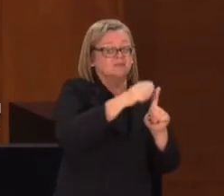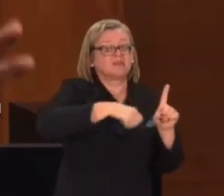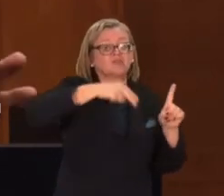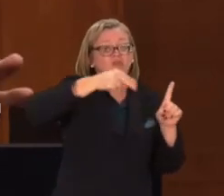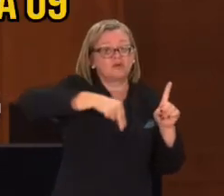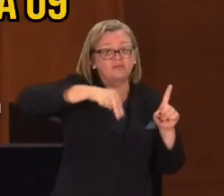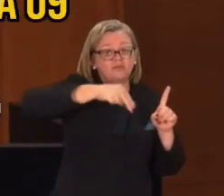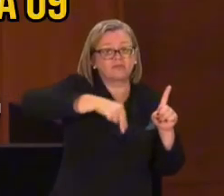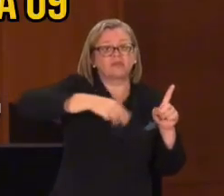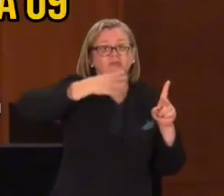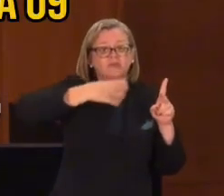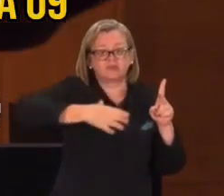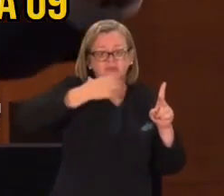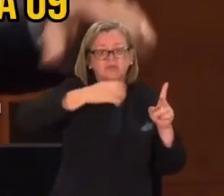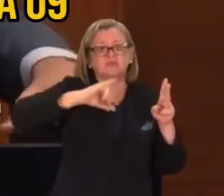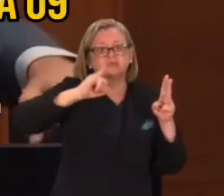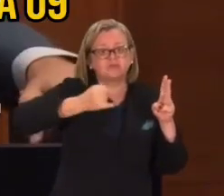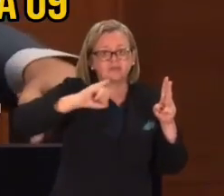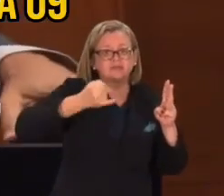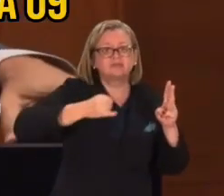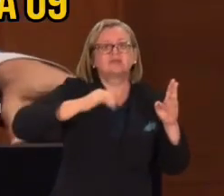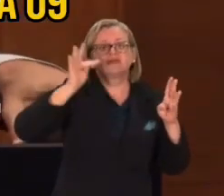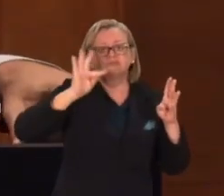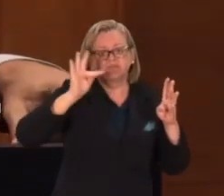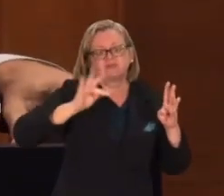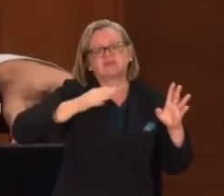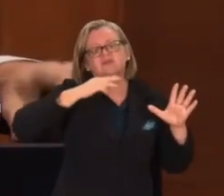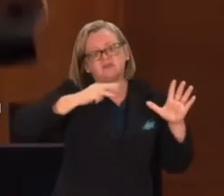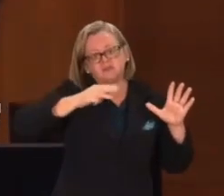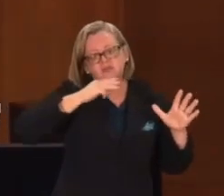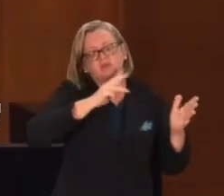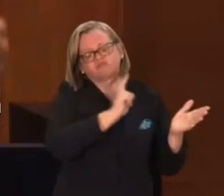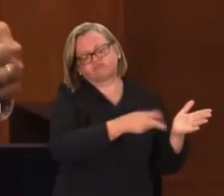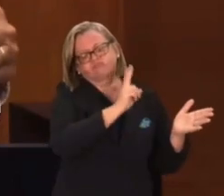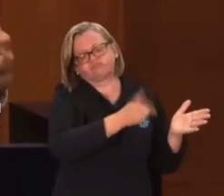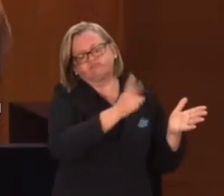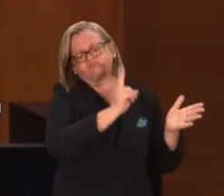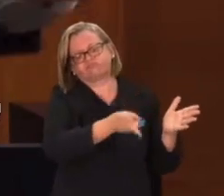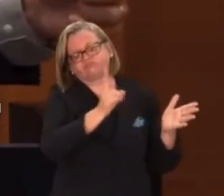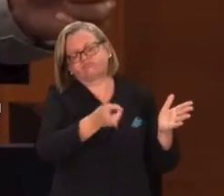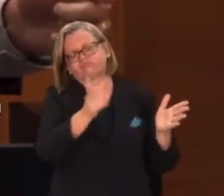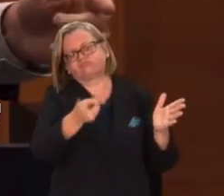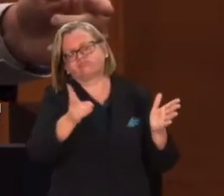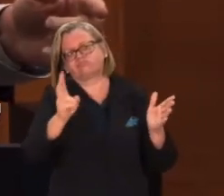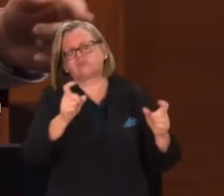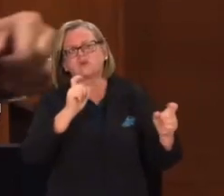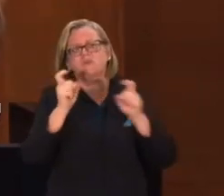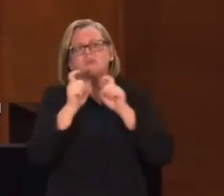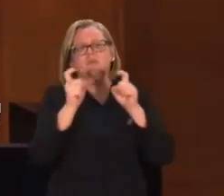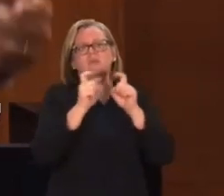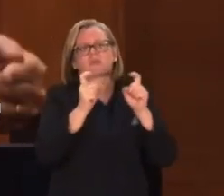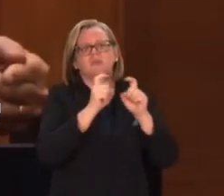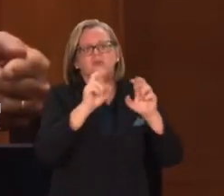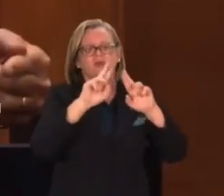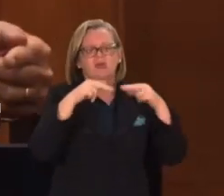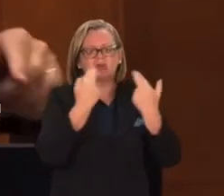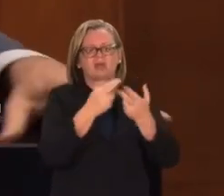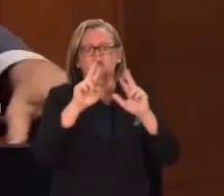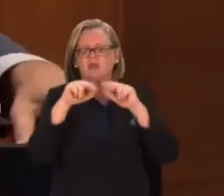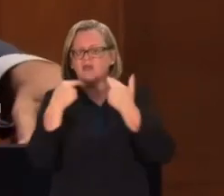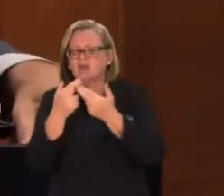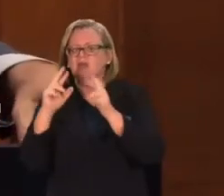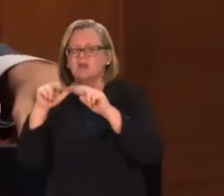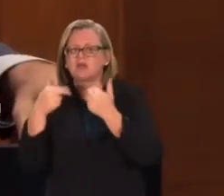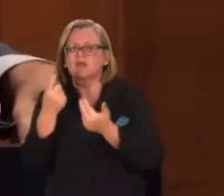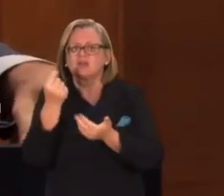faz uma reunião com todas as forças que vão estar no dia 9 e discute isso com todos. E investe. E